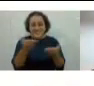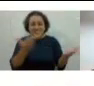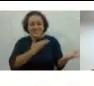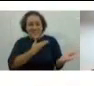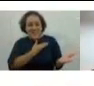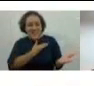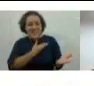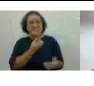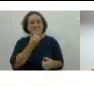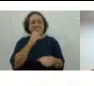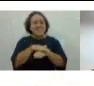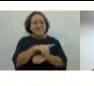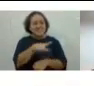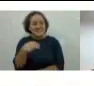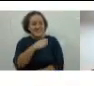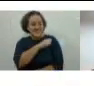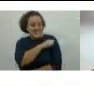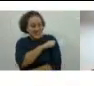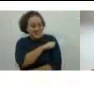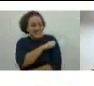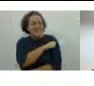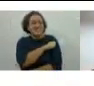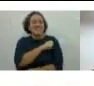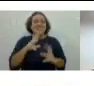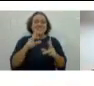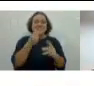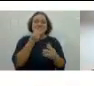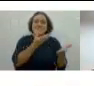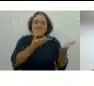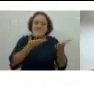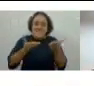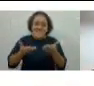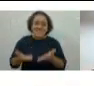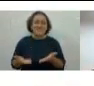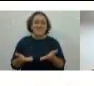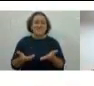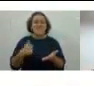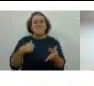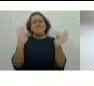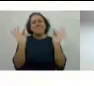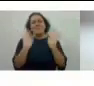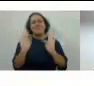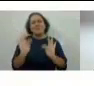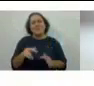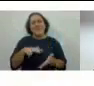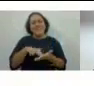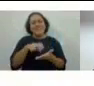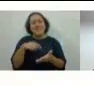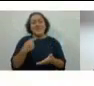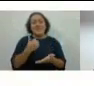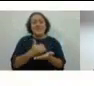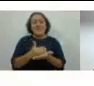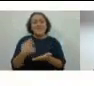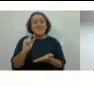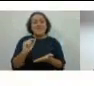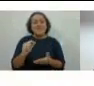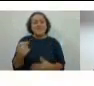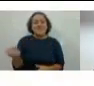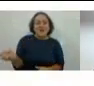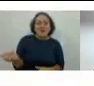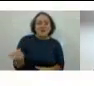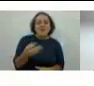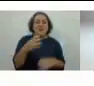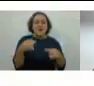Boa noite, queridos colegas. Boa noite, alunos e alunas. Sejam bem-vindos. Estou muito feliz que vamos